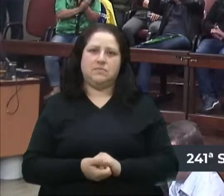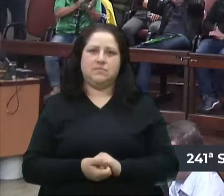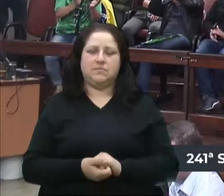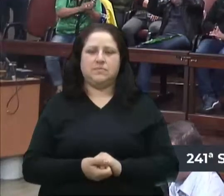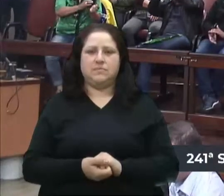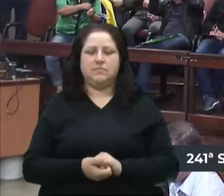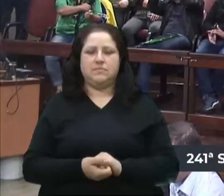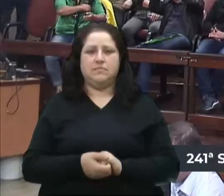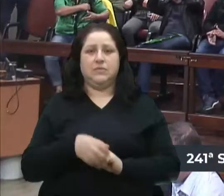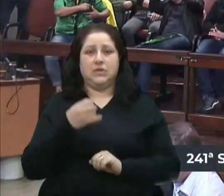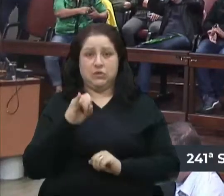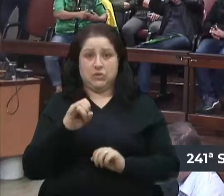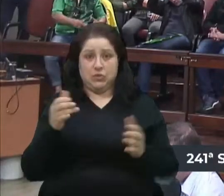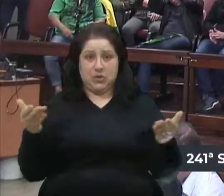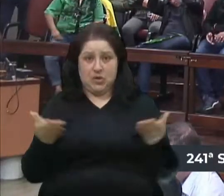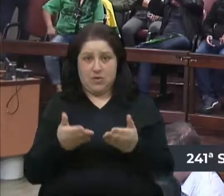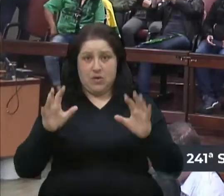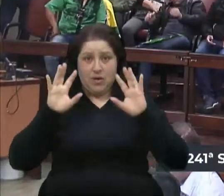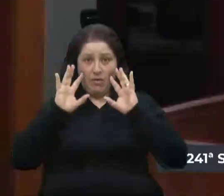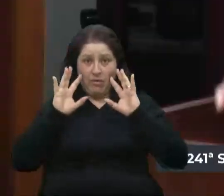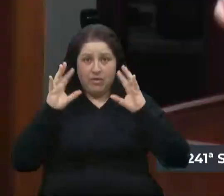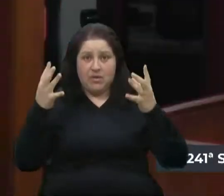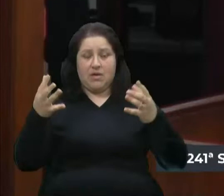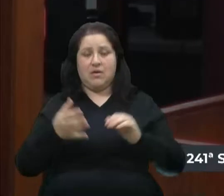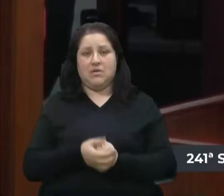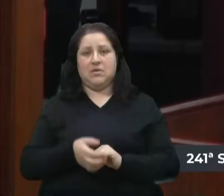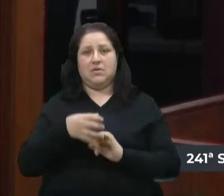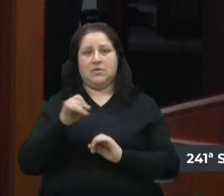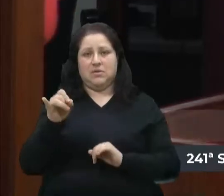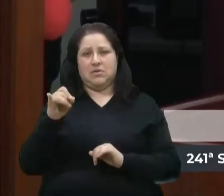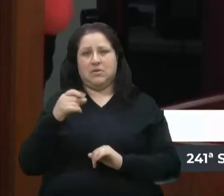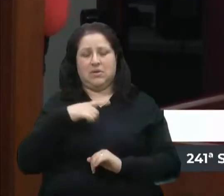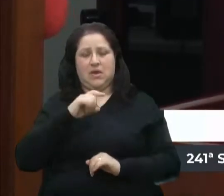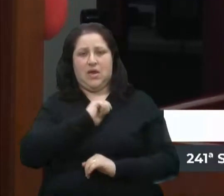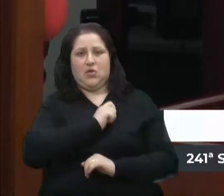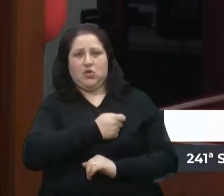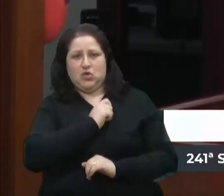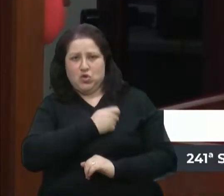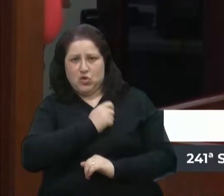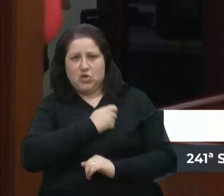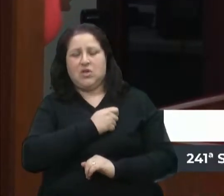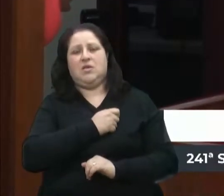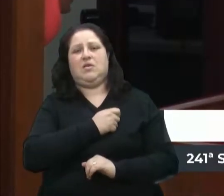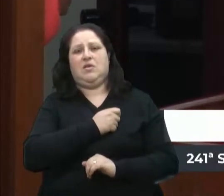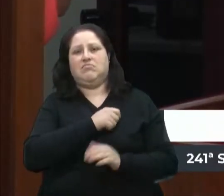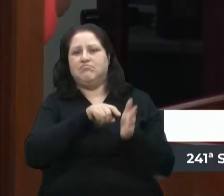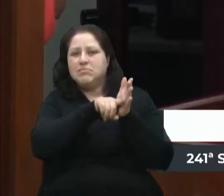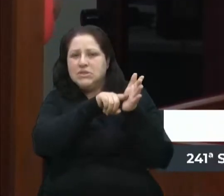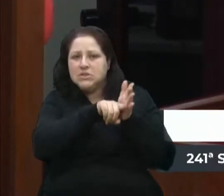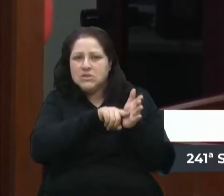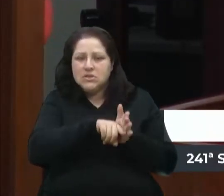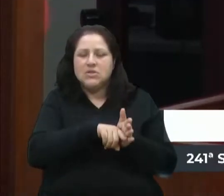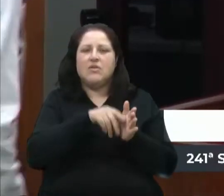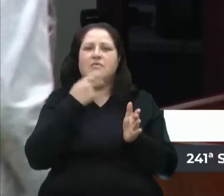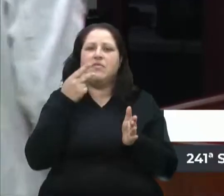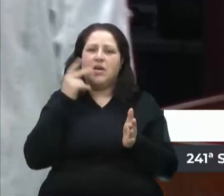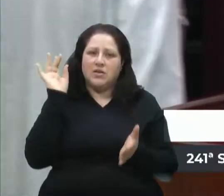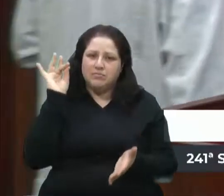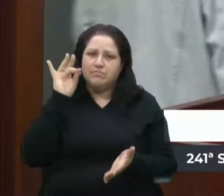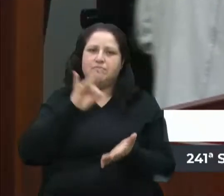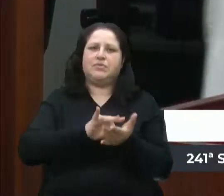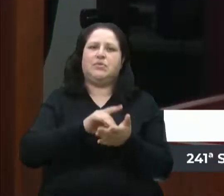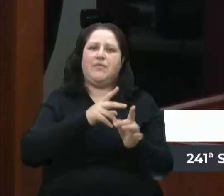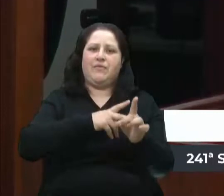Se o que está acontecendo, se as auditorias que estão acontecendo disserem, não, a vitória foi